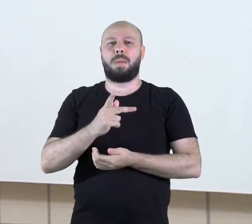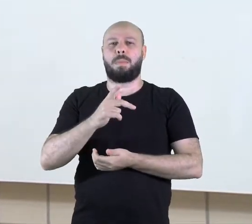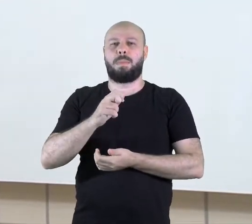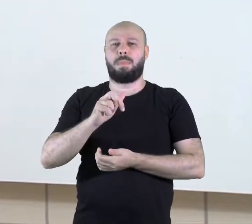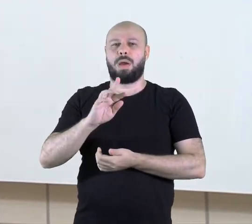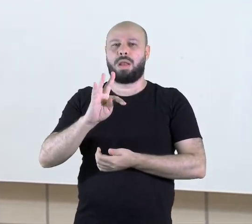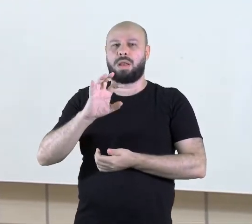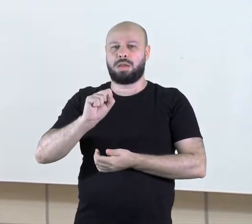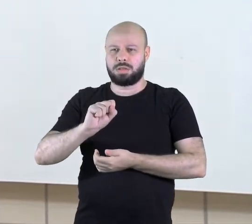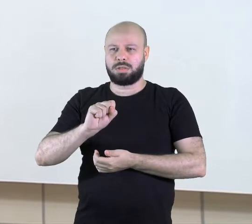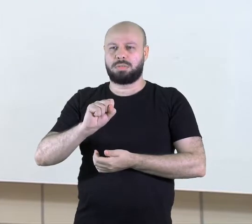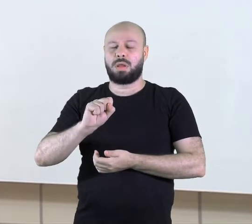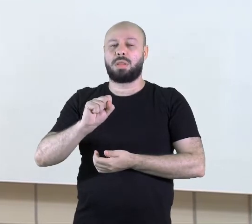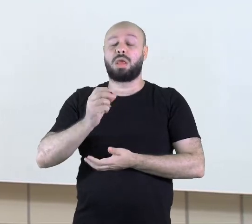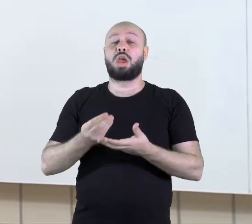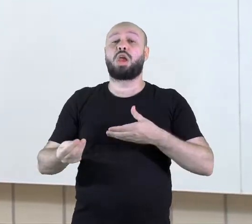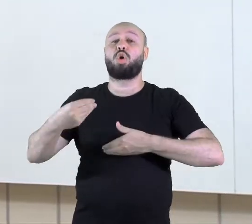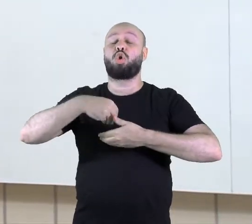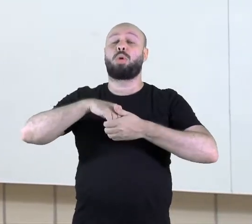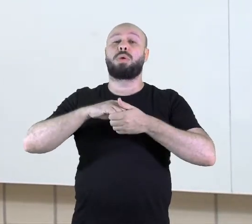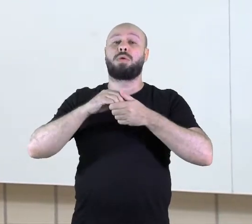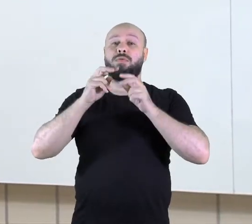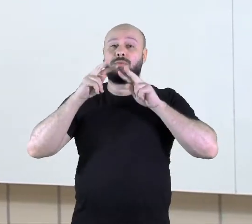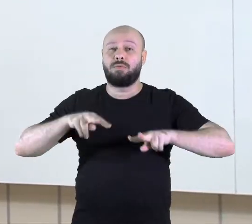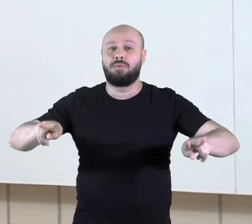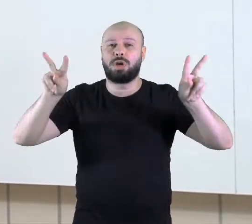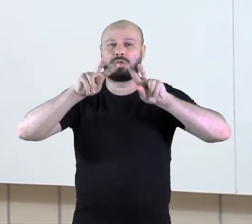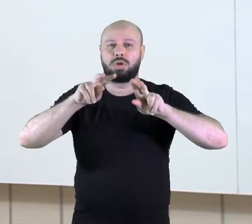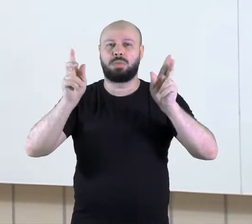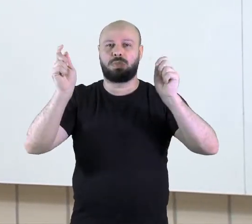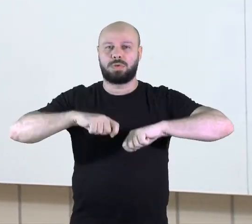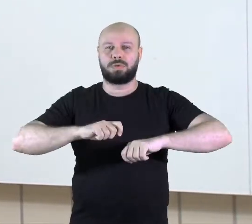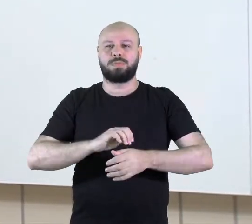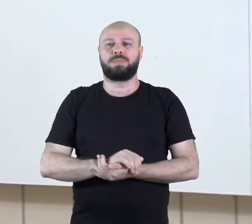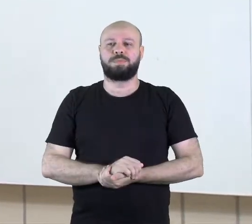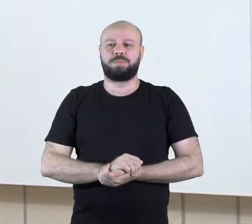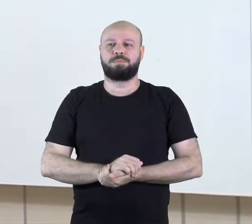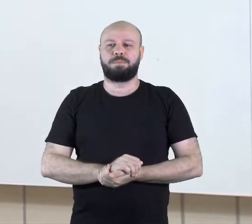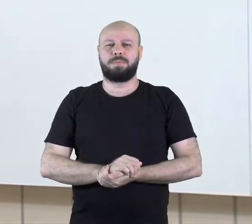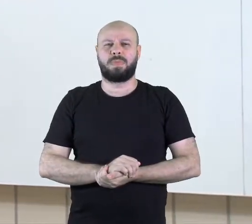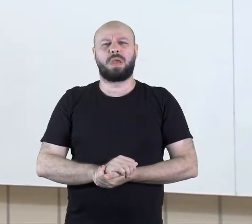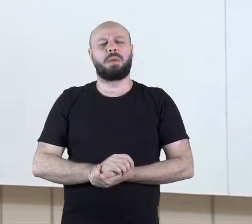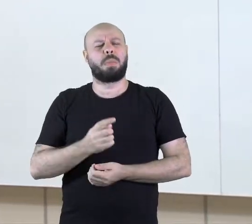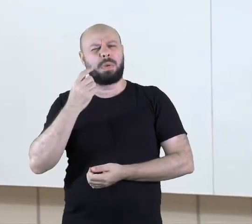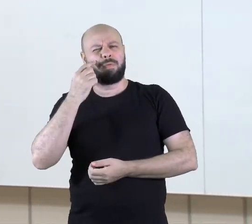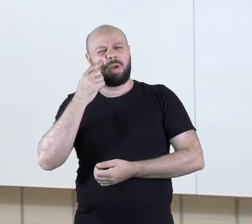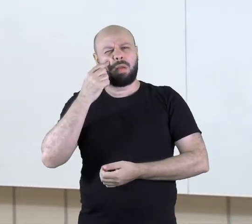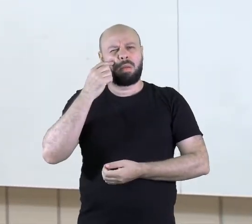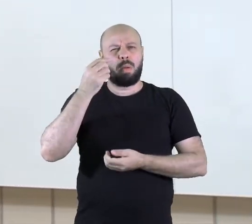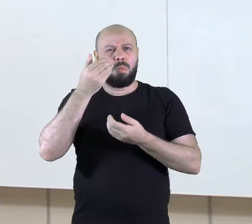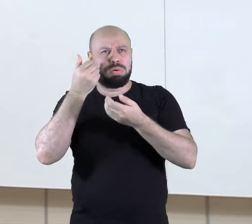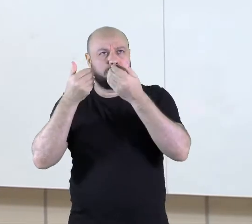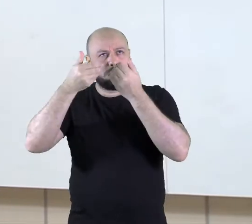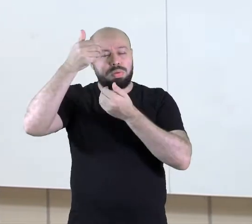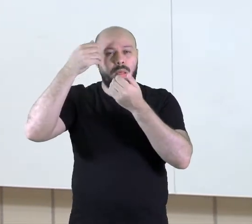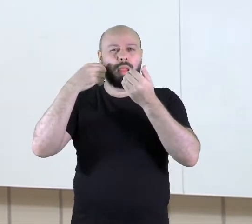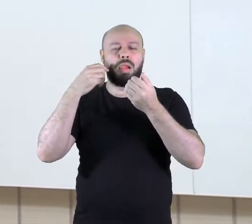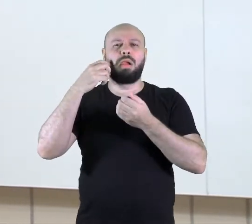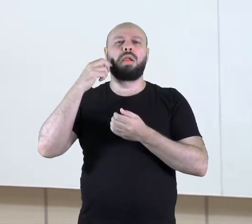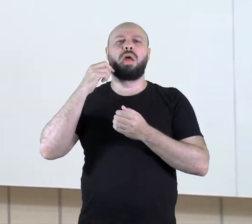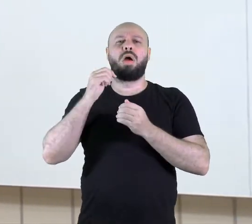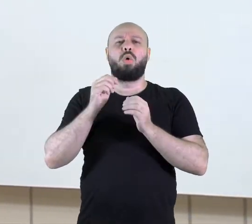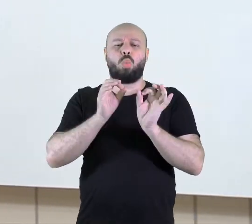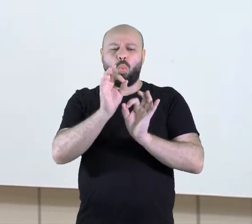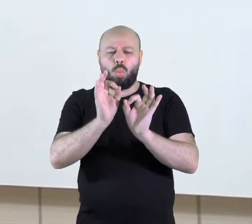na composição da nossa visão. E quando eu falo em partes, eu vou estar dividindo ela